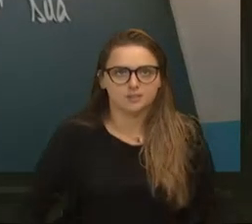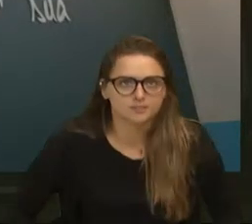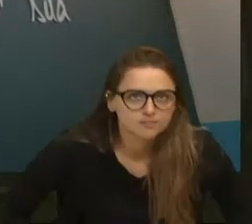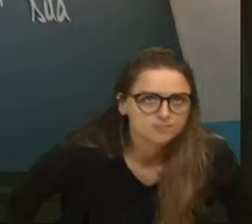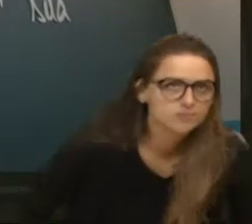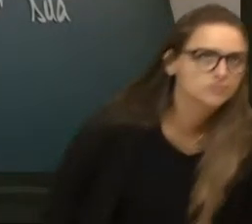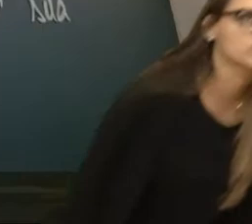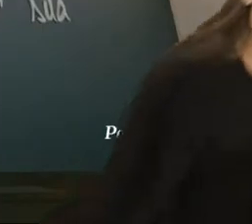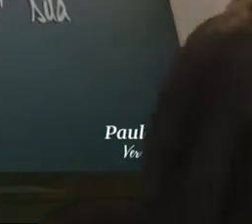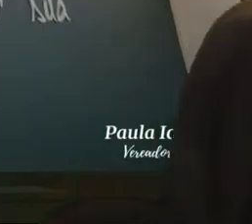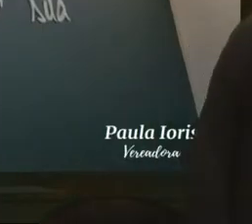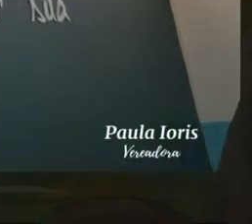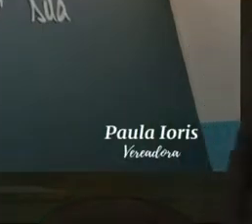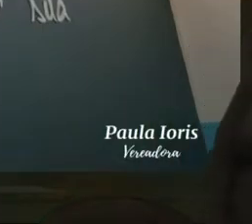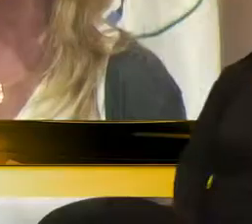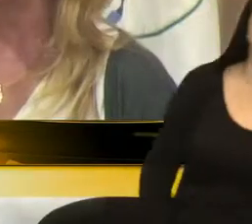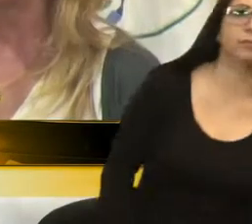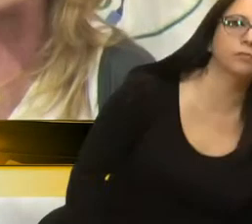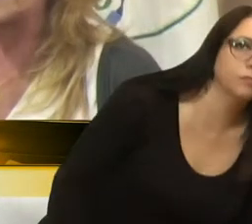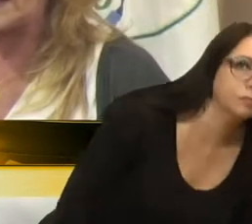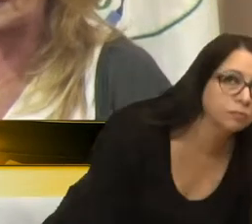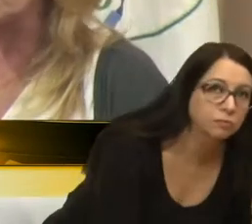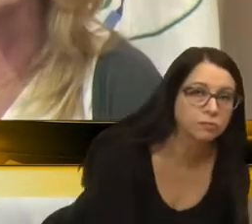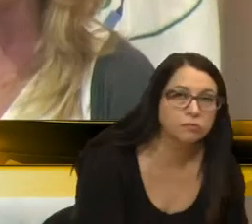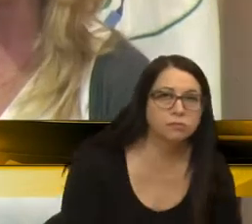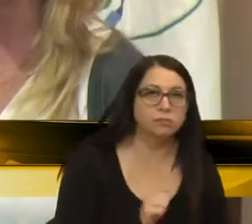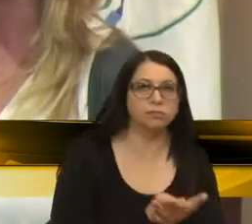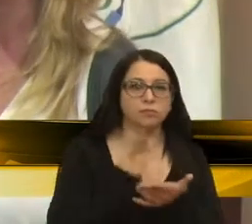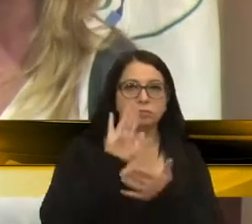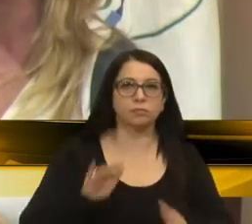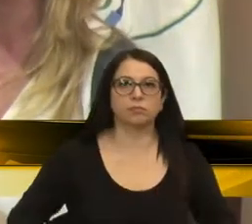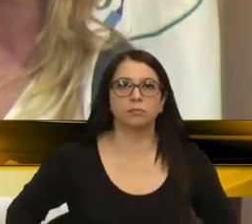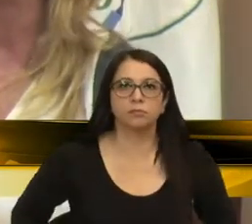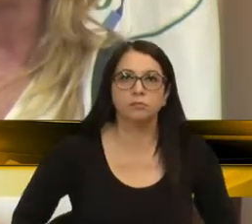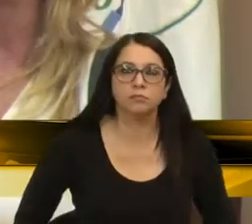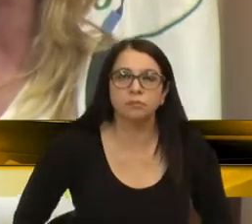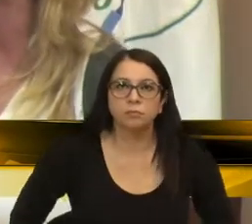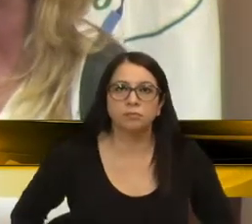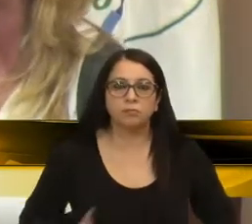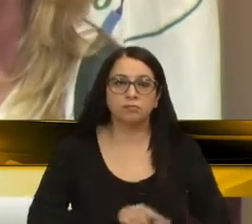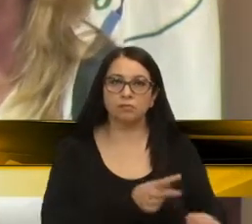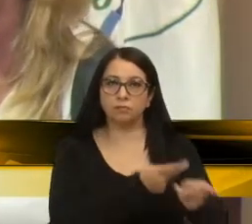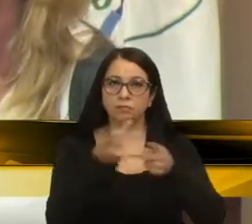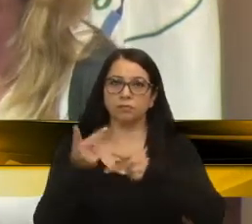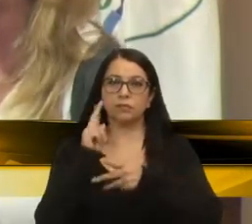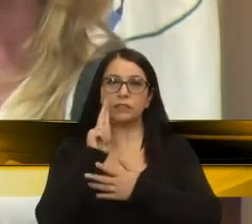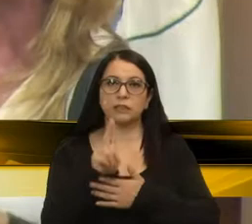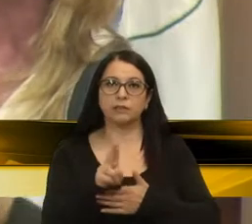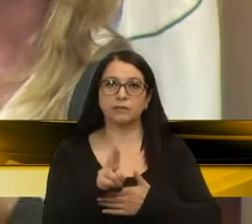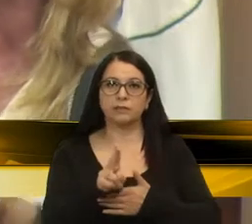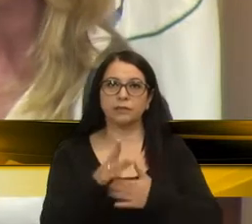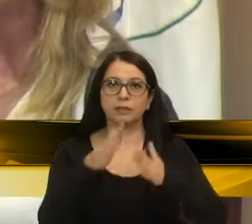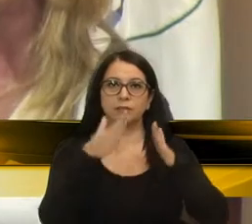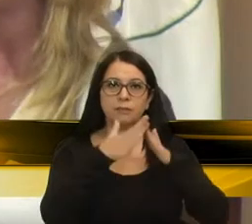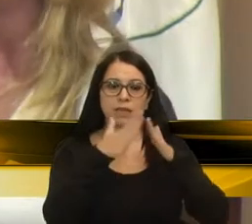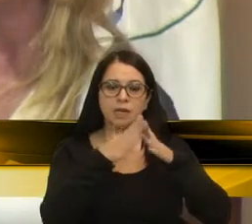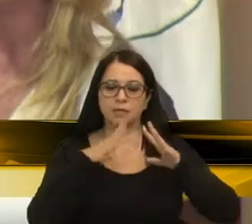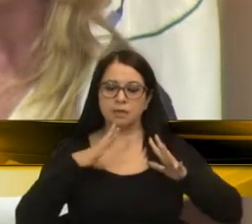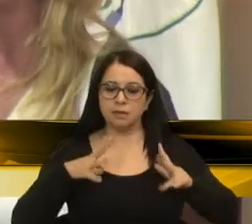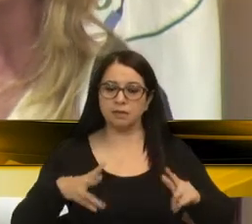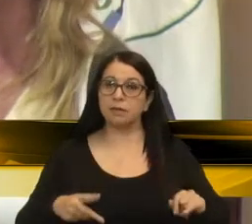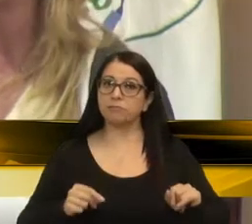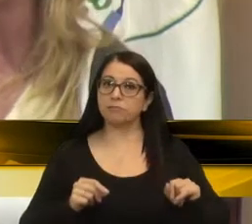Permite uma parte, vereadora. Sim, na sequência. Durante a visita, nós vemos uma casa limpa,